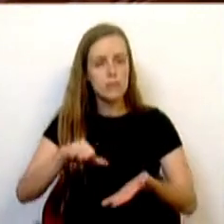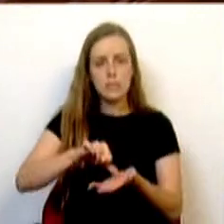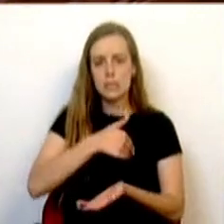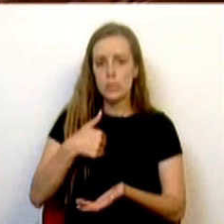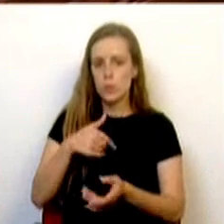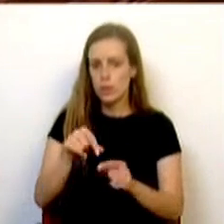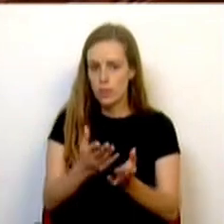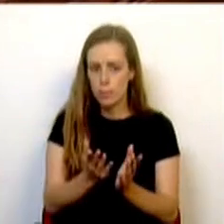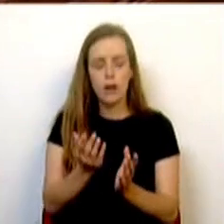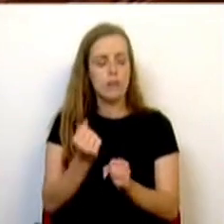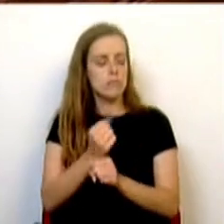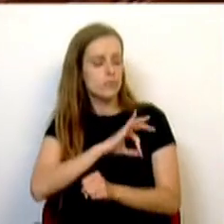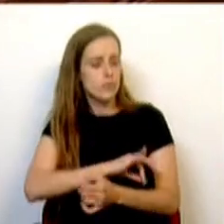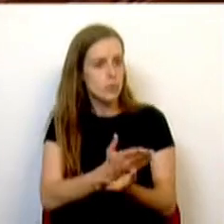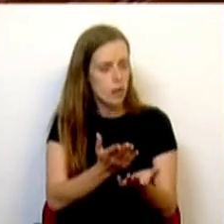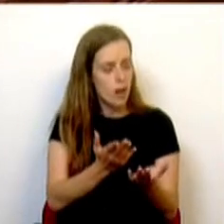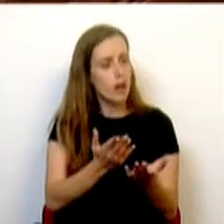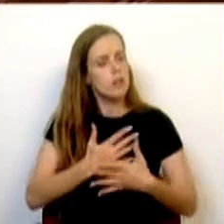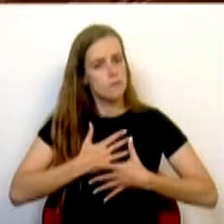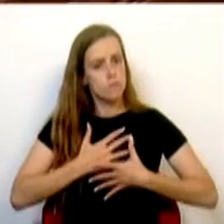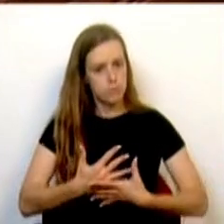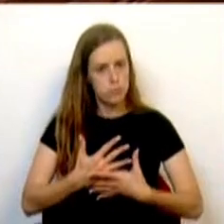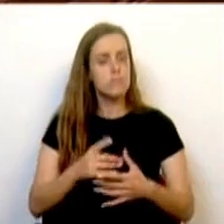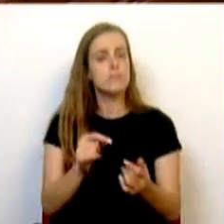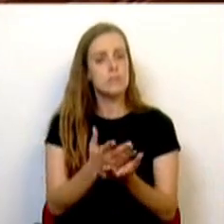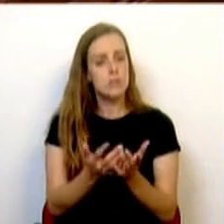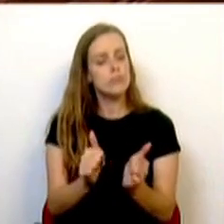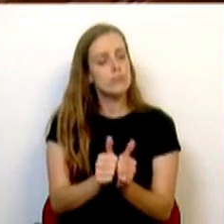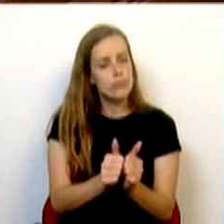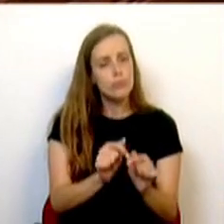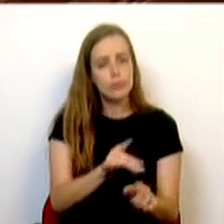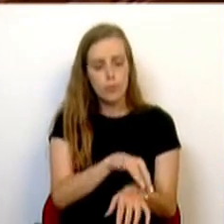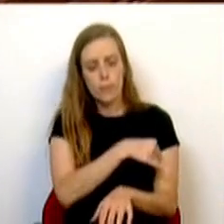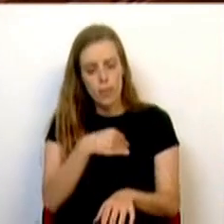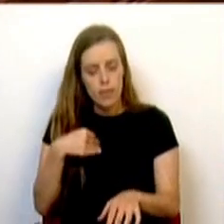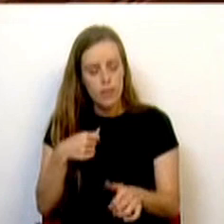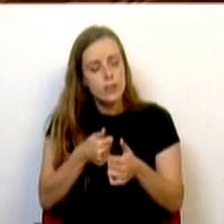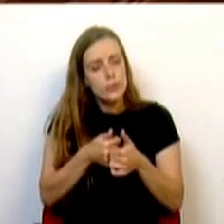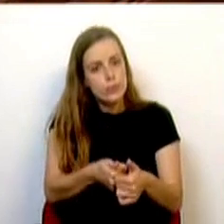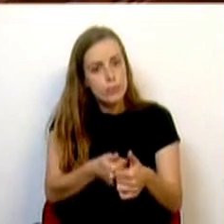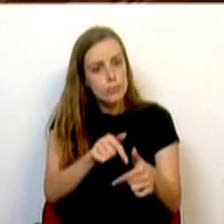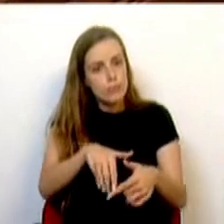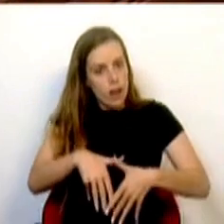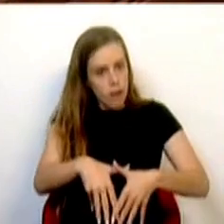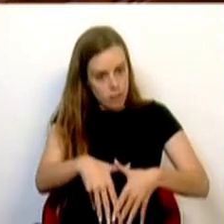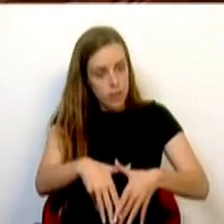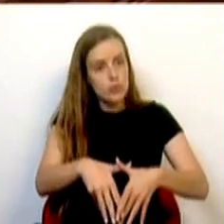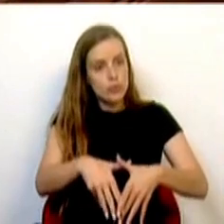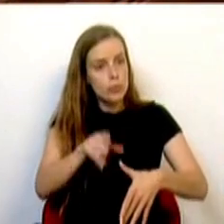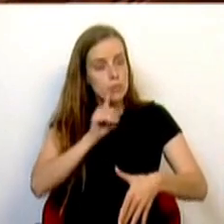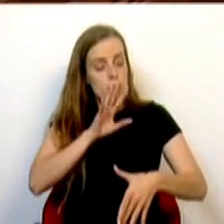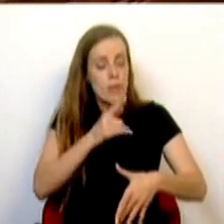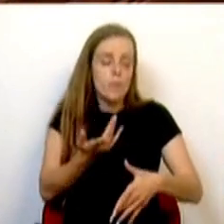saúde, com profissionais dedicados, perseguindo a assistência médica também durante a gravidez, onde os cuidados